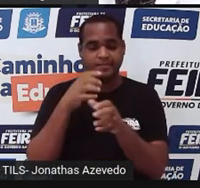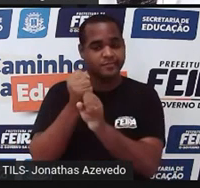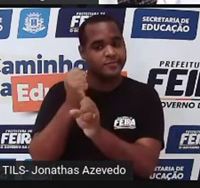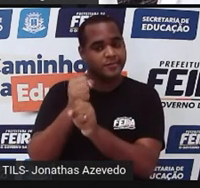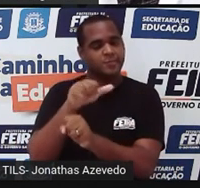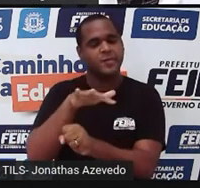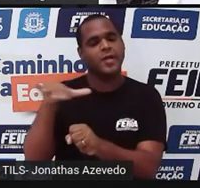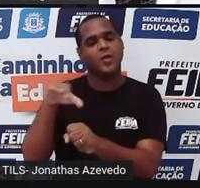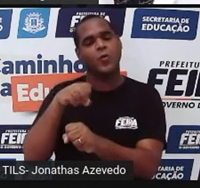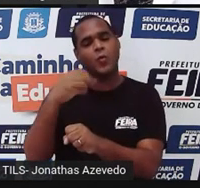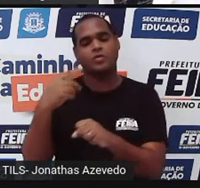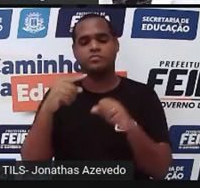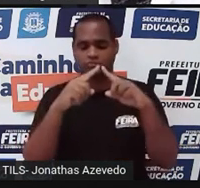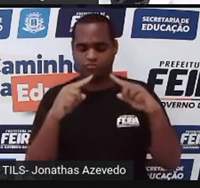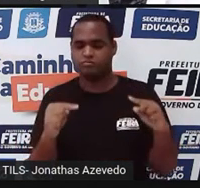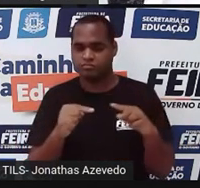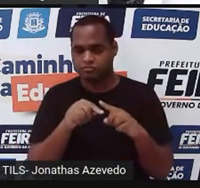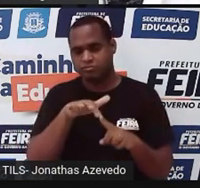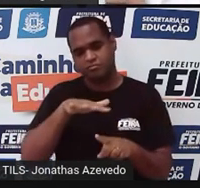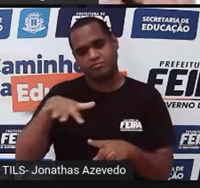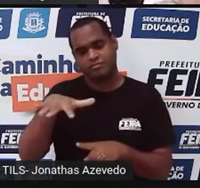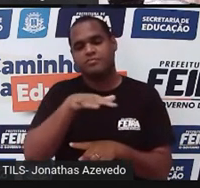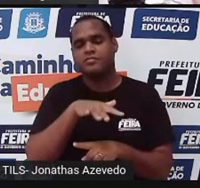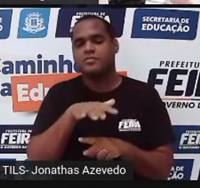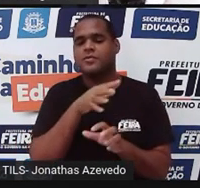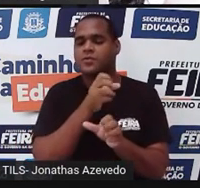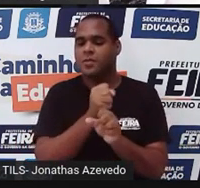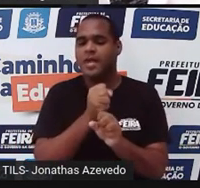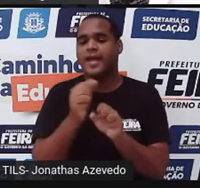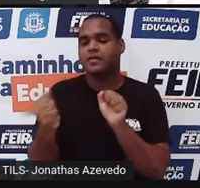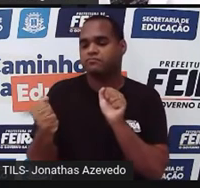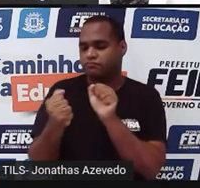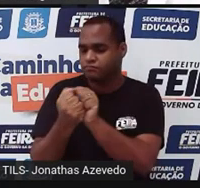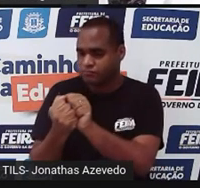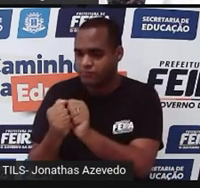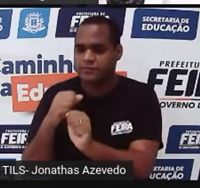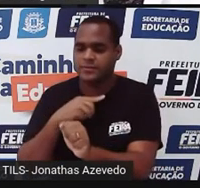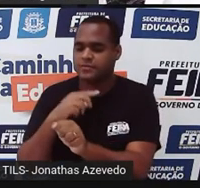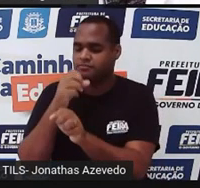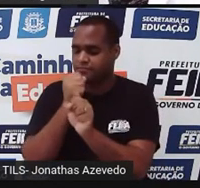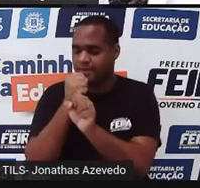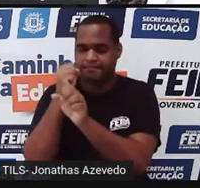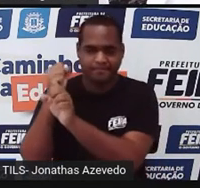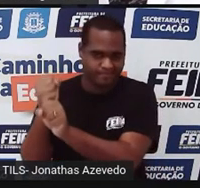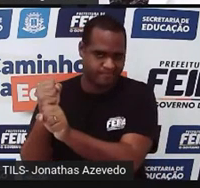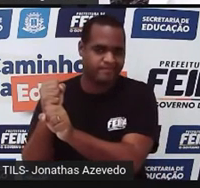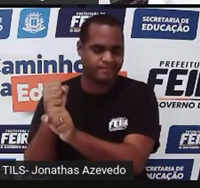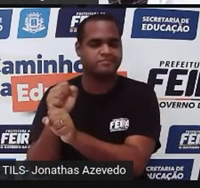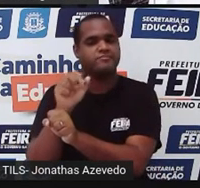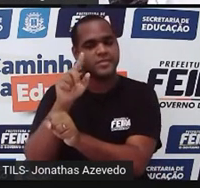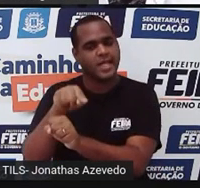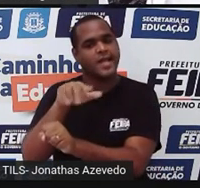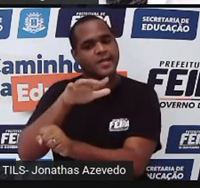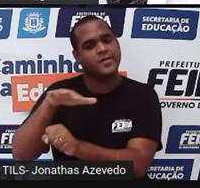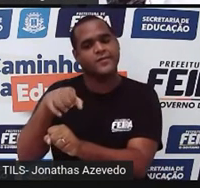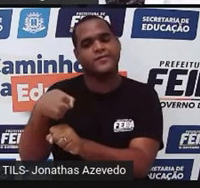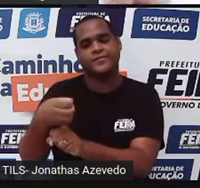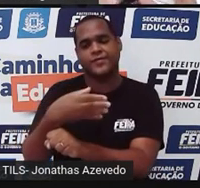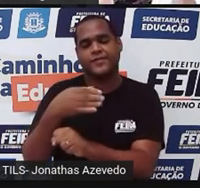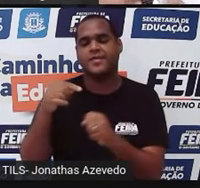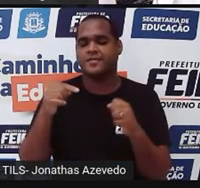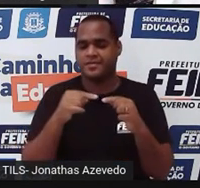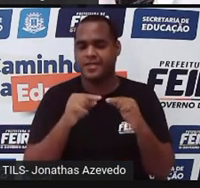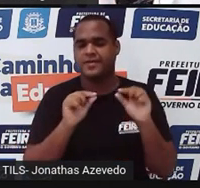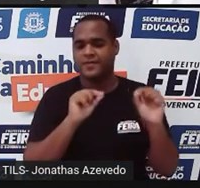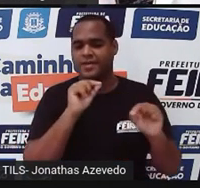ali ou de todos os triângulos junta essas áreas a área essa nova área vai ser a área da